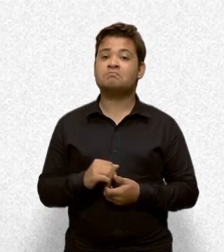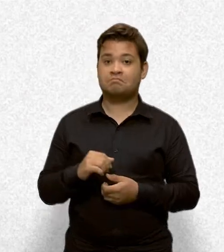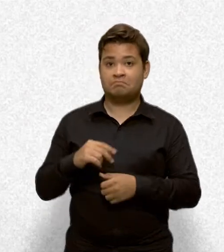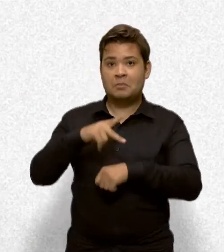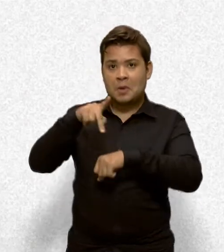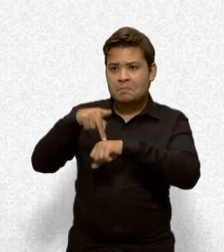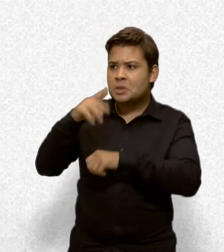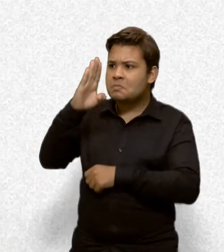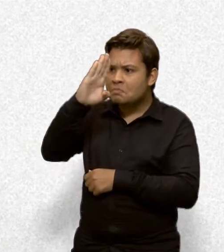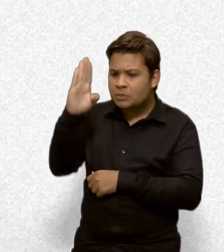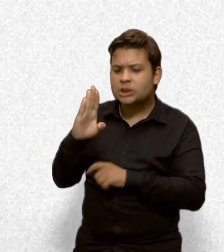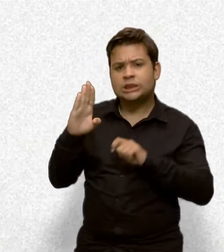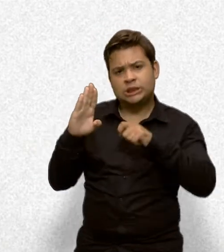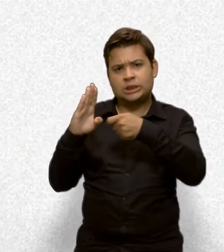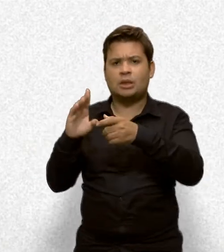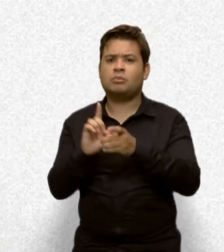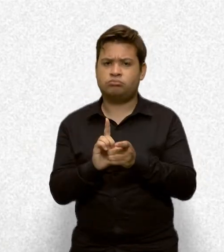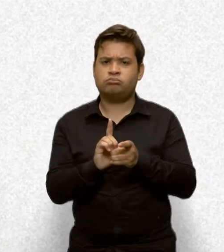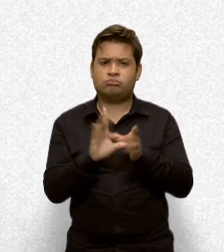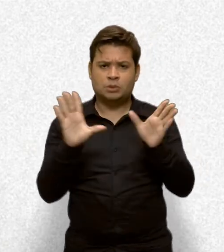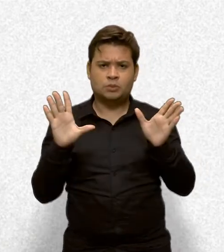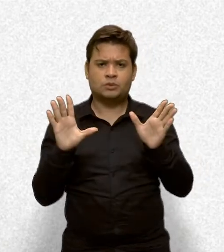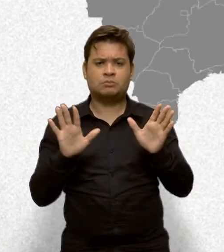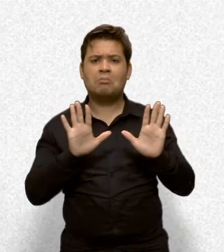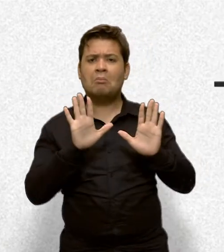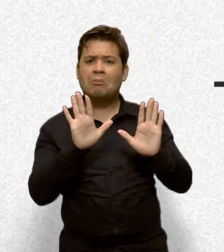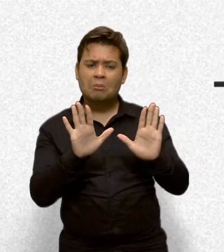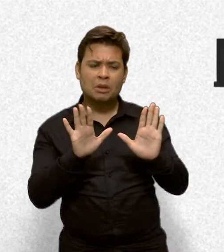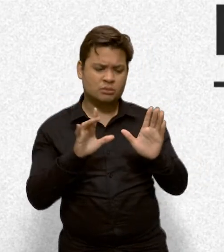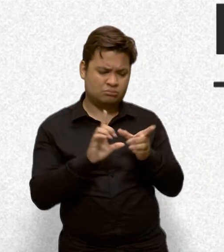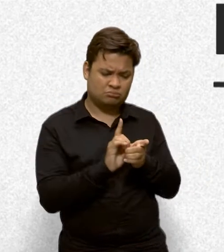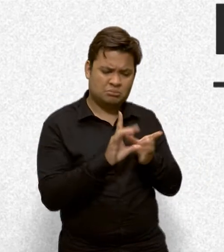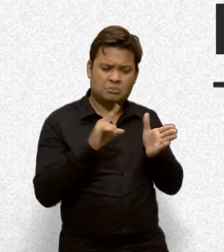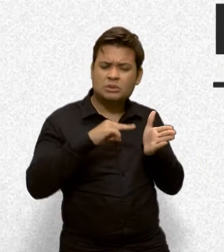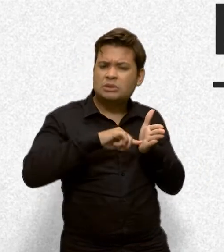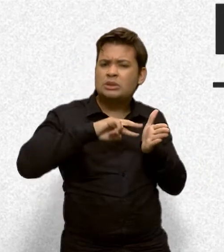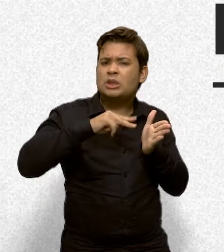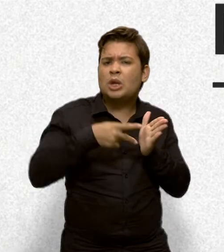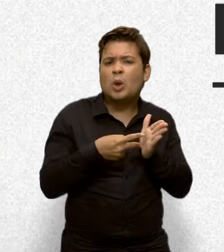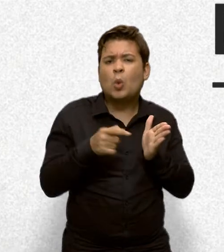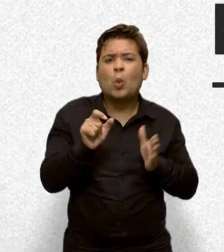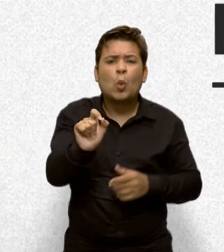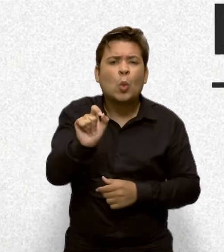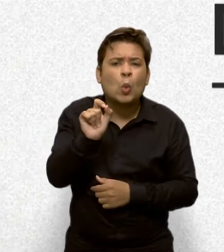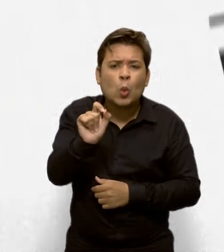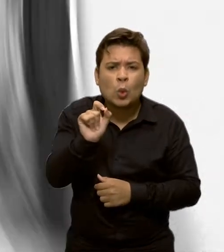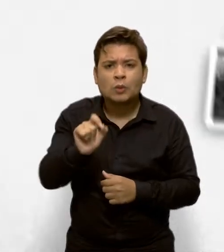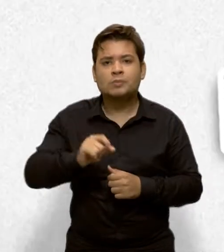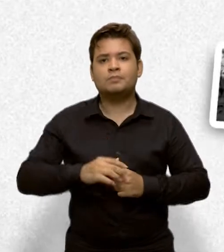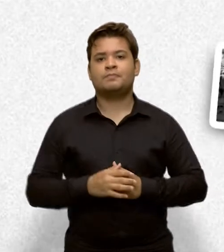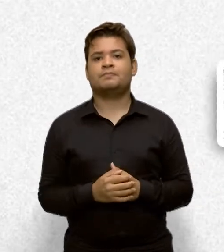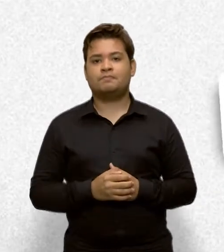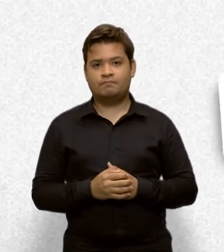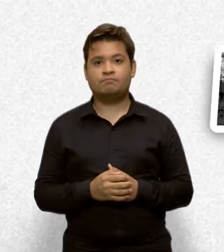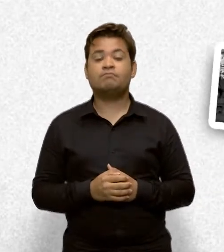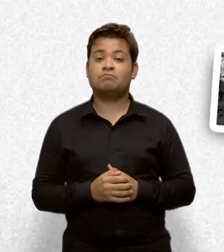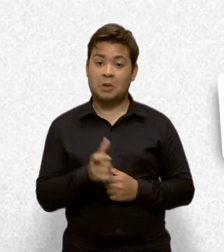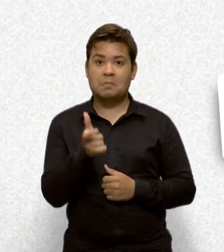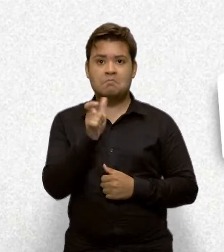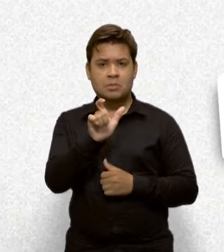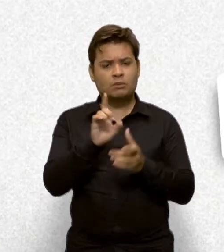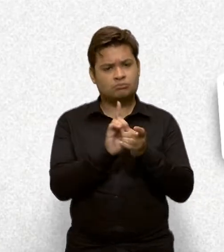O Brasil é considerado um país democrático. Mas, afinal, você sabe o que é democracia? A palavra